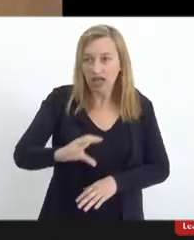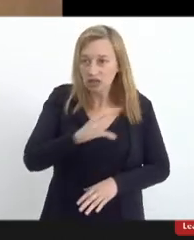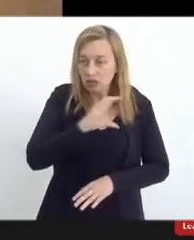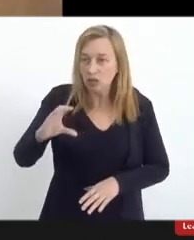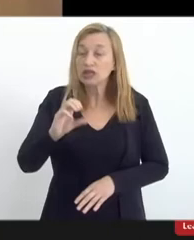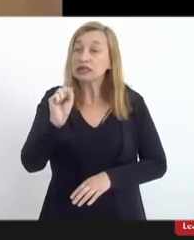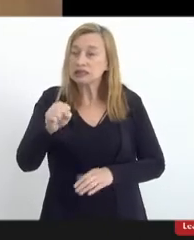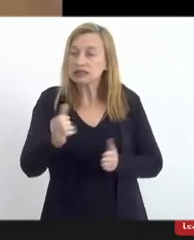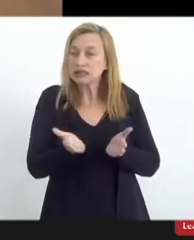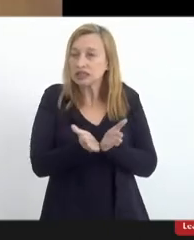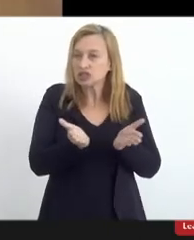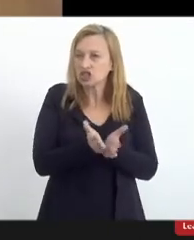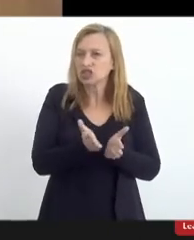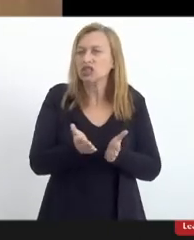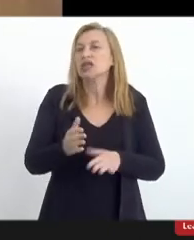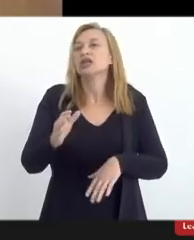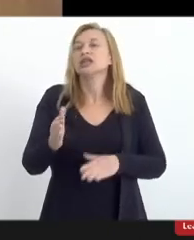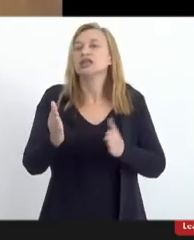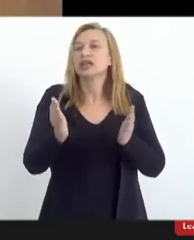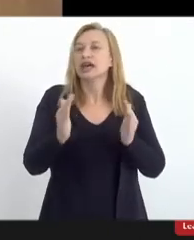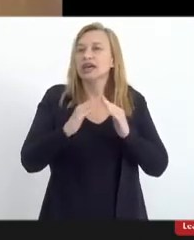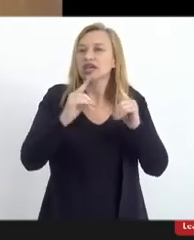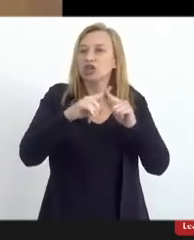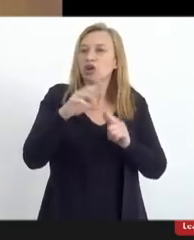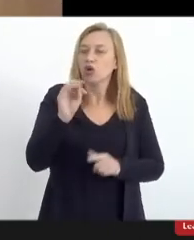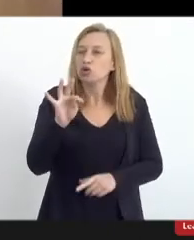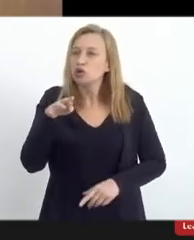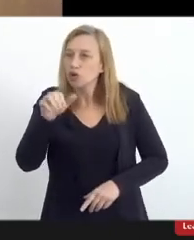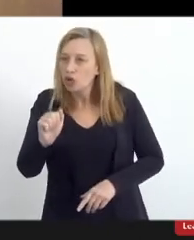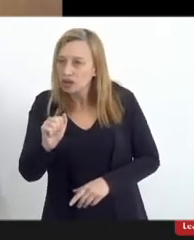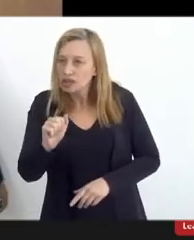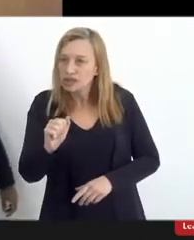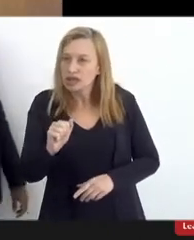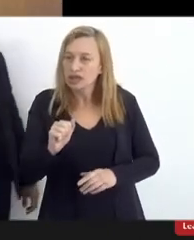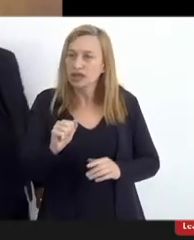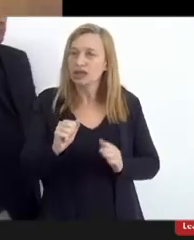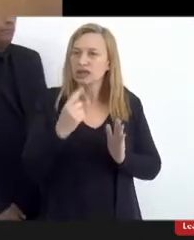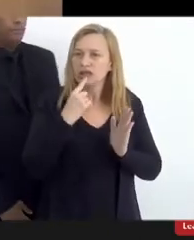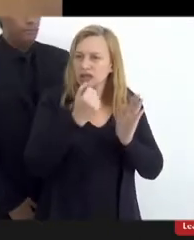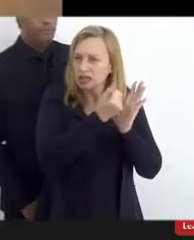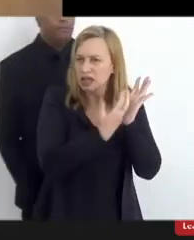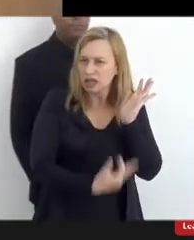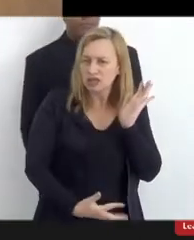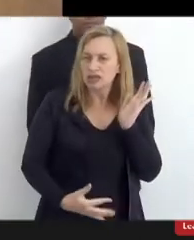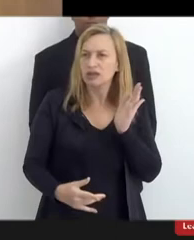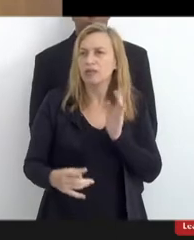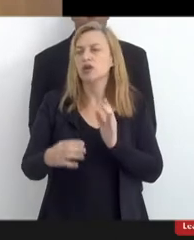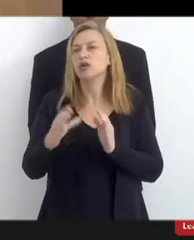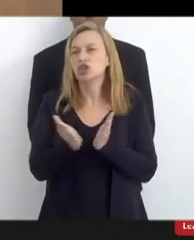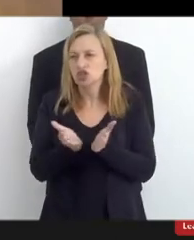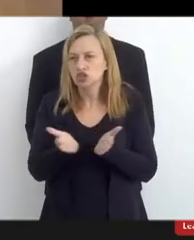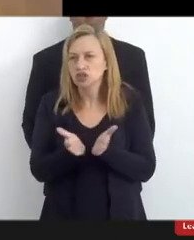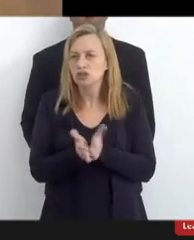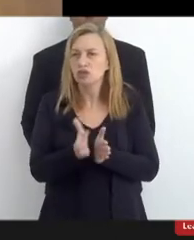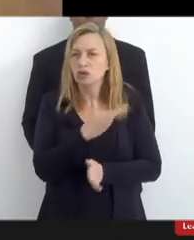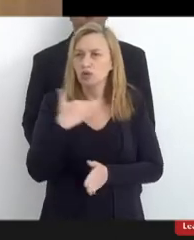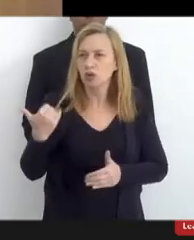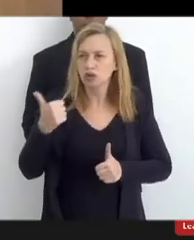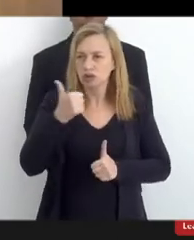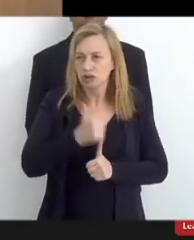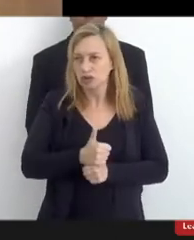cóptas da Igreja Ortodoxa, verteram sangue pelo cristianismo, foram massacrados,